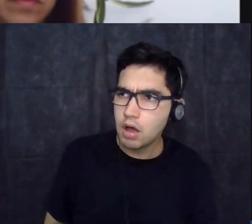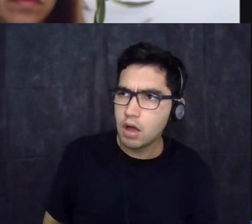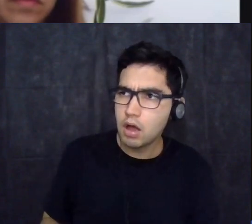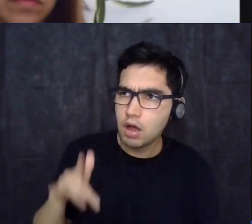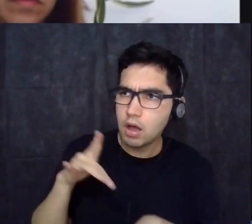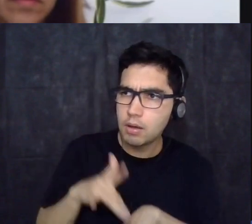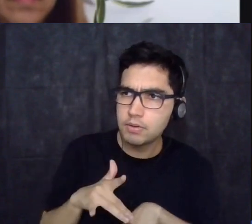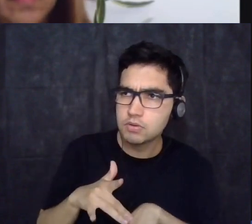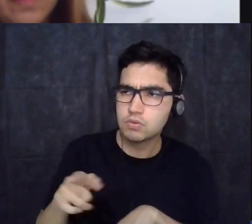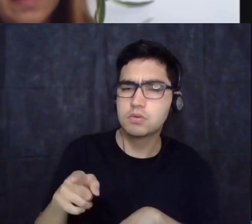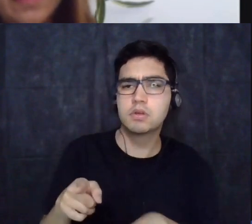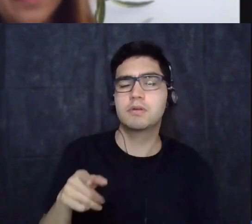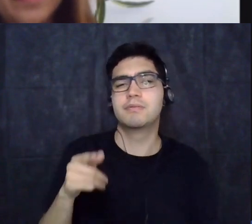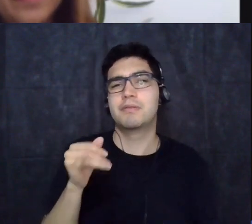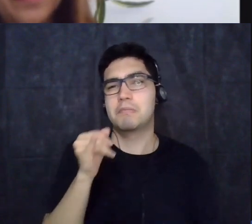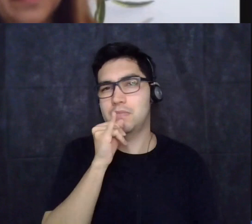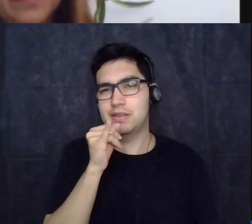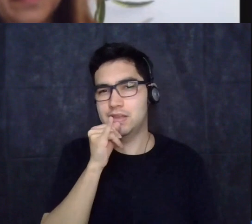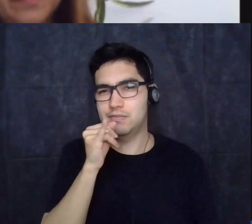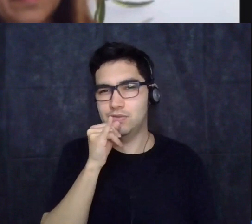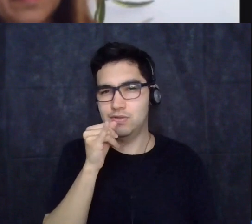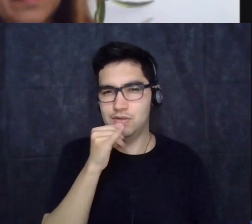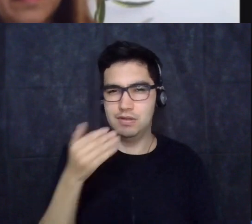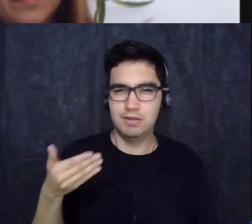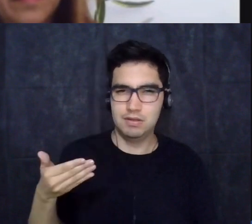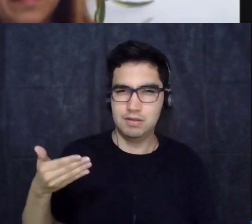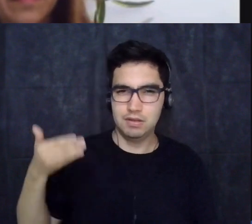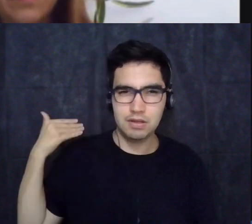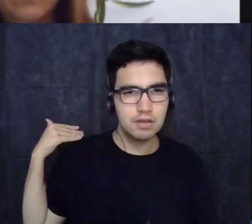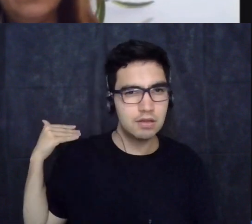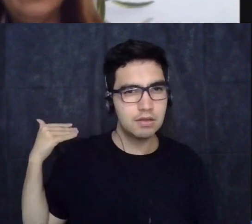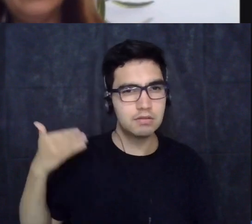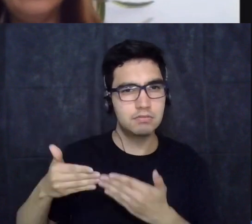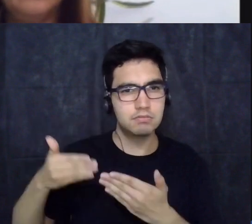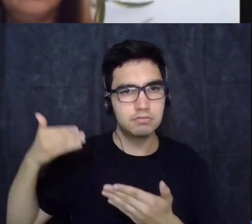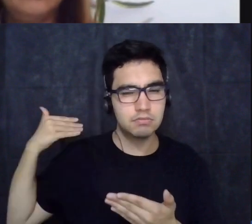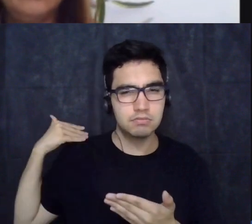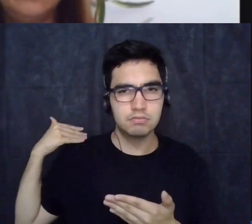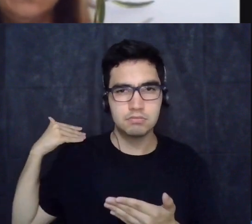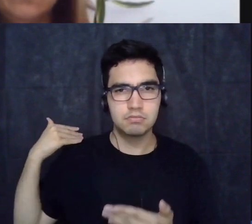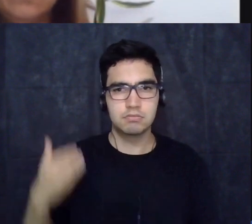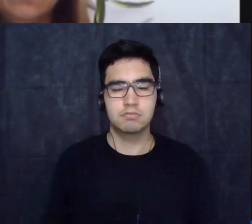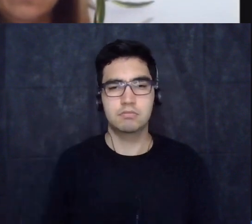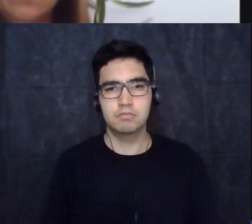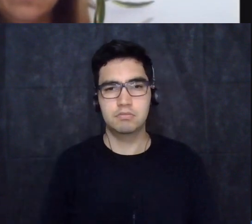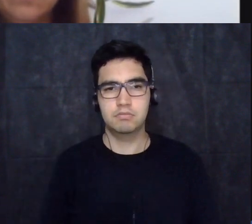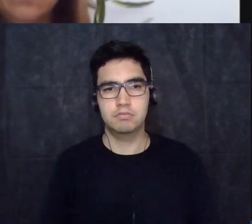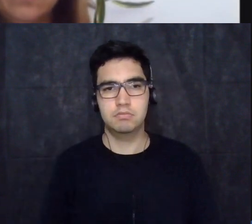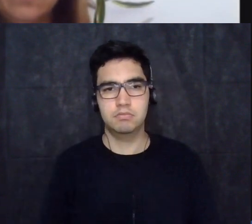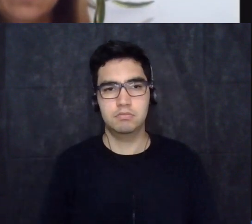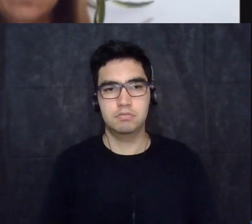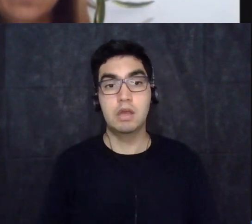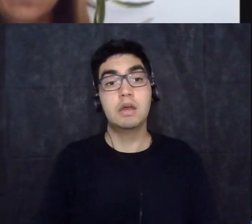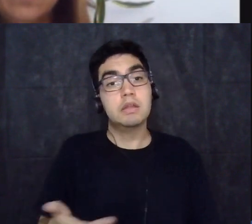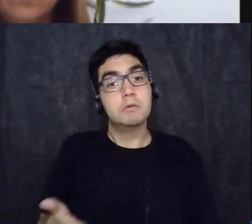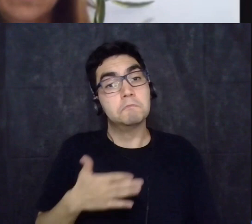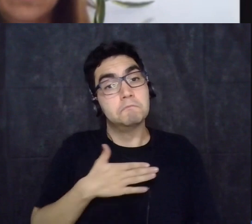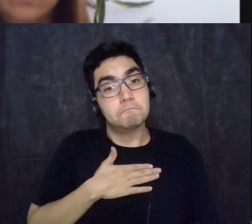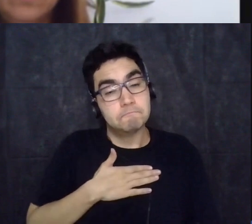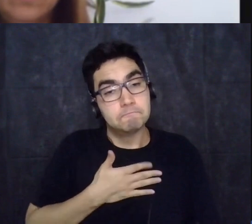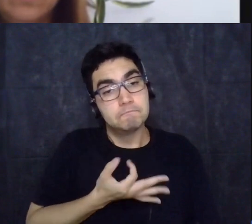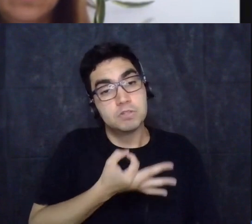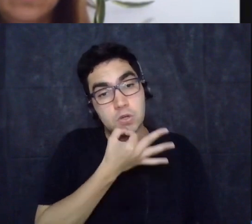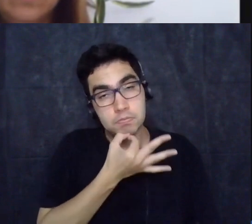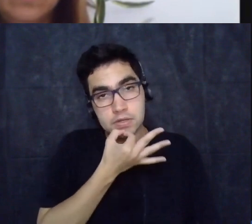como vimos recentemente tá então eu acho que sinceramente mesmo com